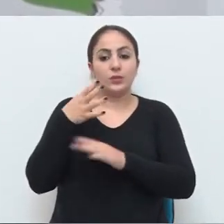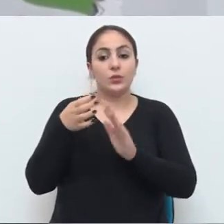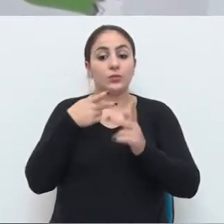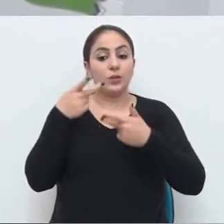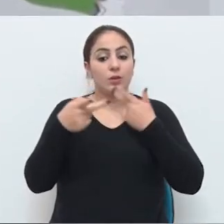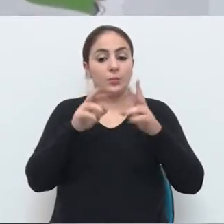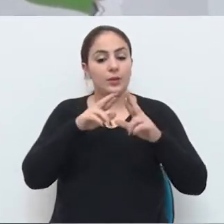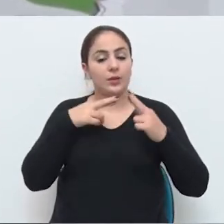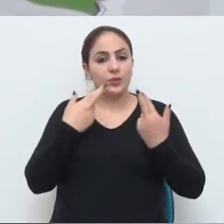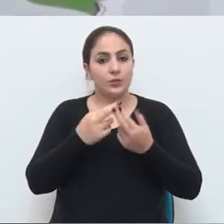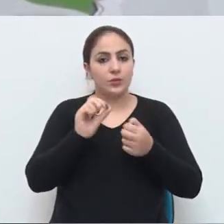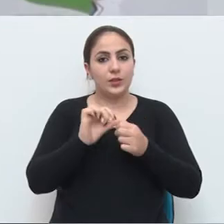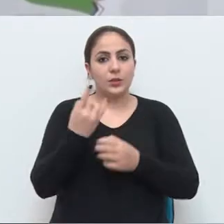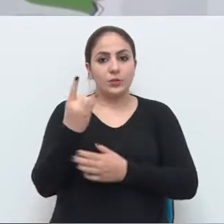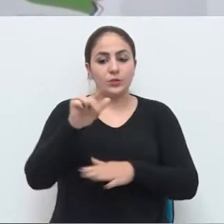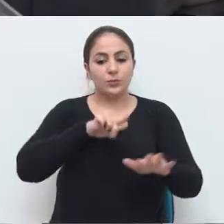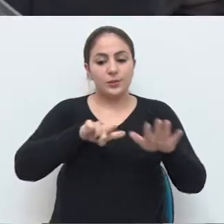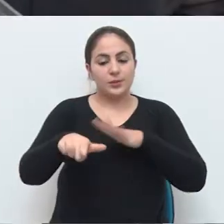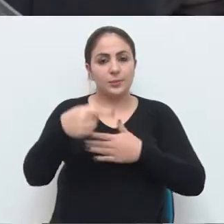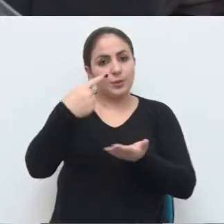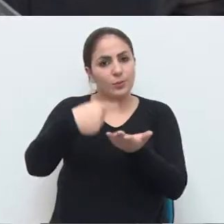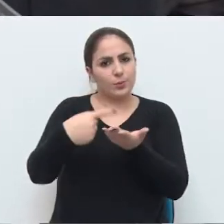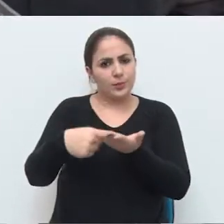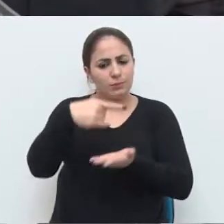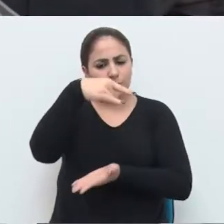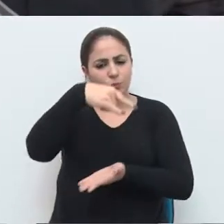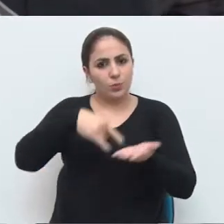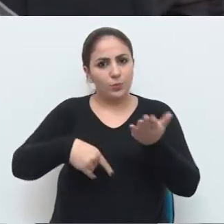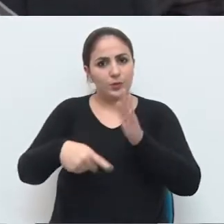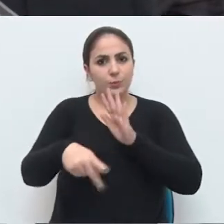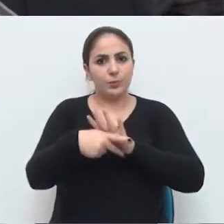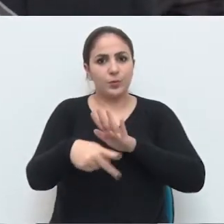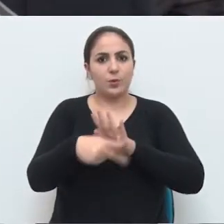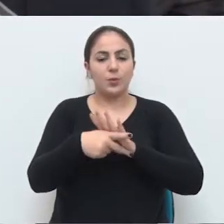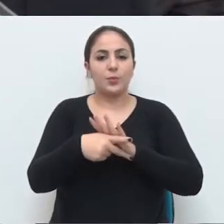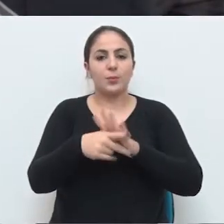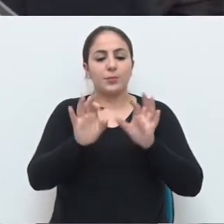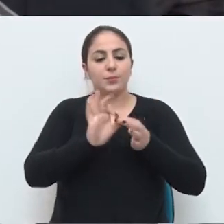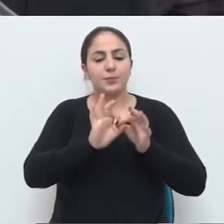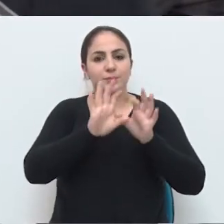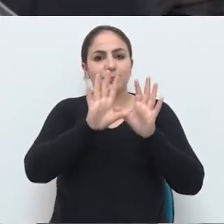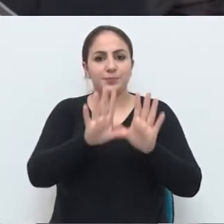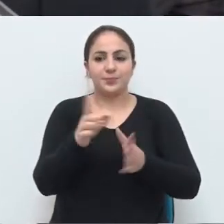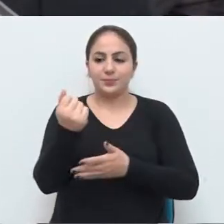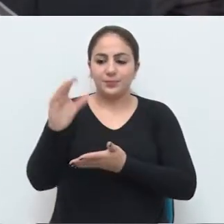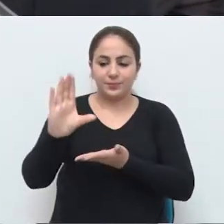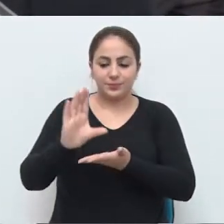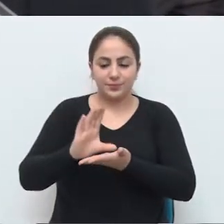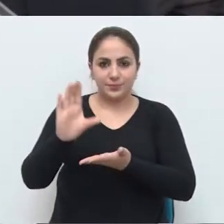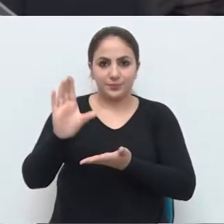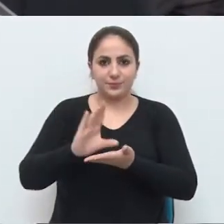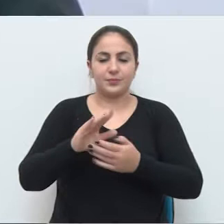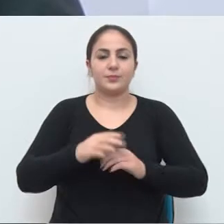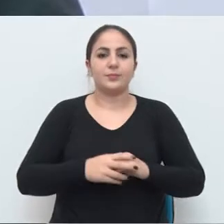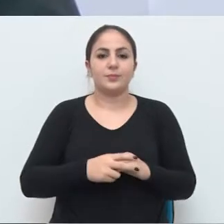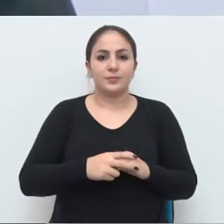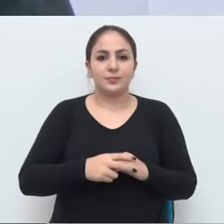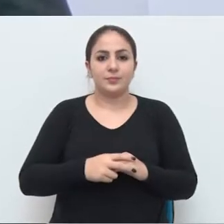reunião realizada na última semana para o acerto de documentos restantes para a liberação da verba.